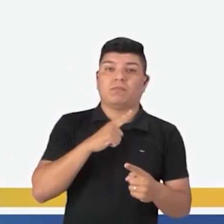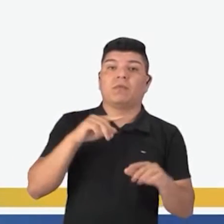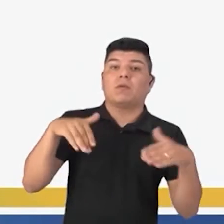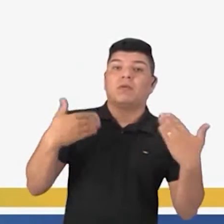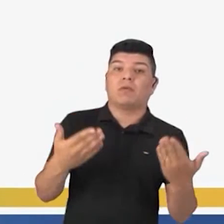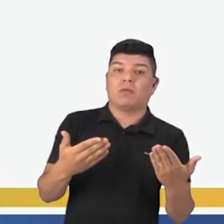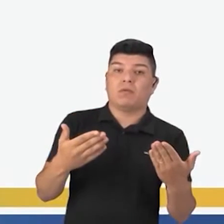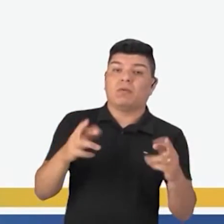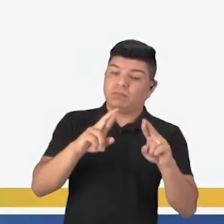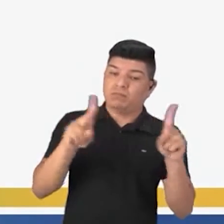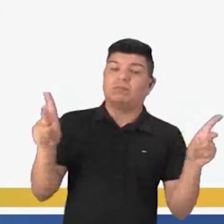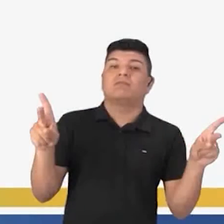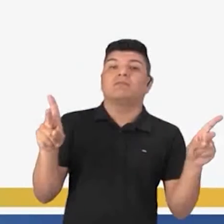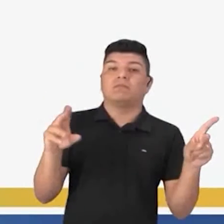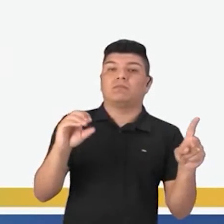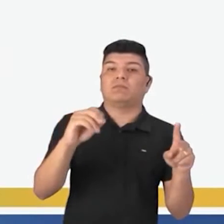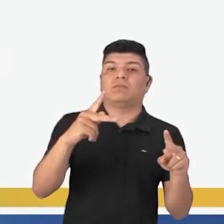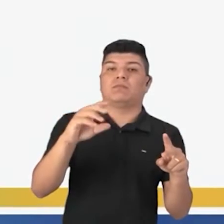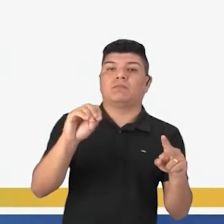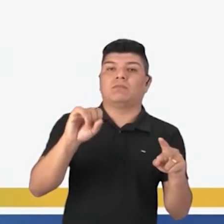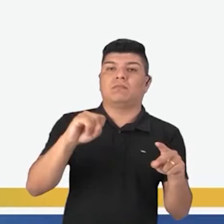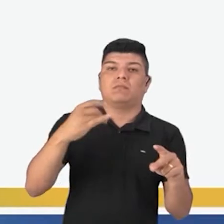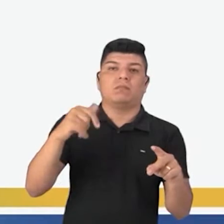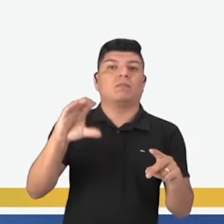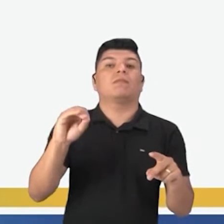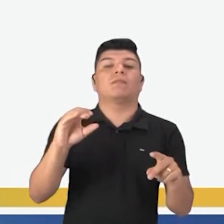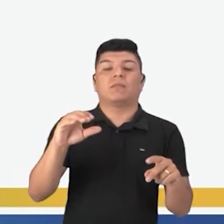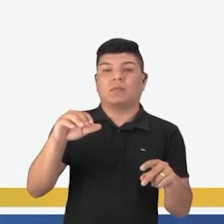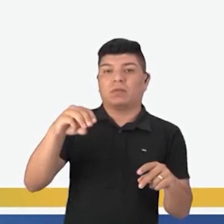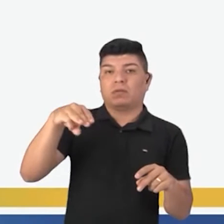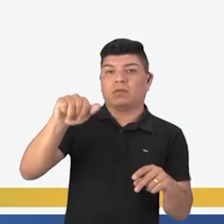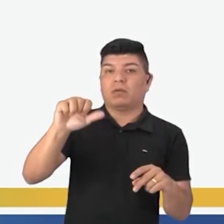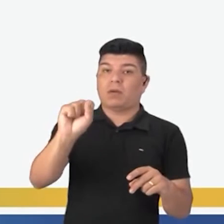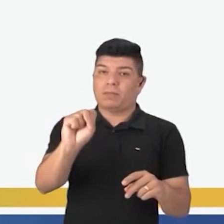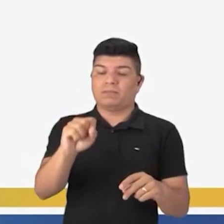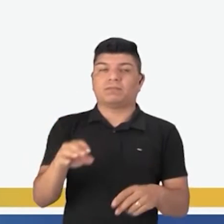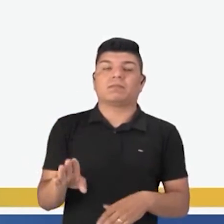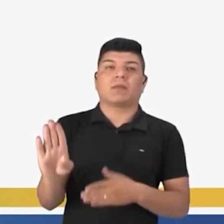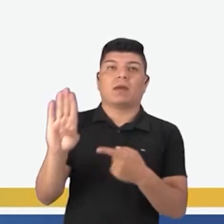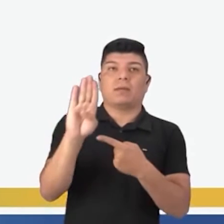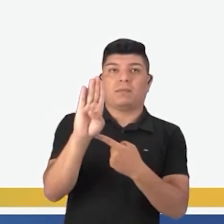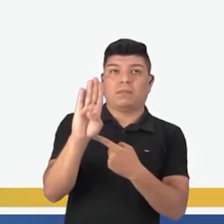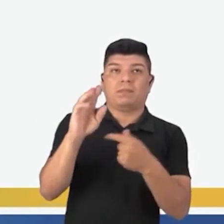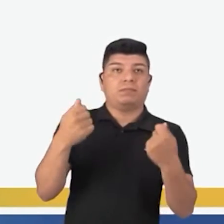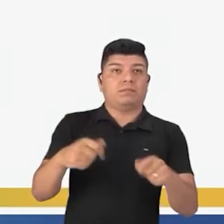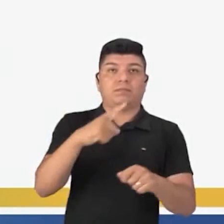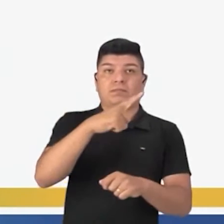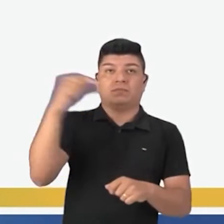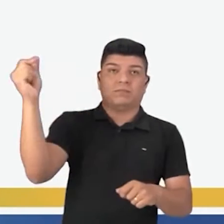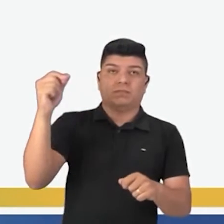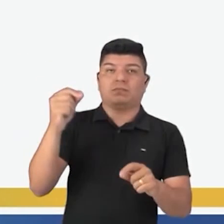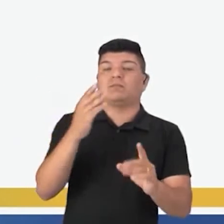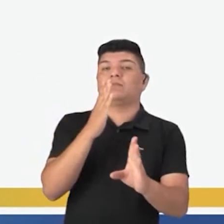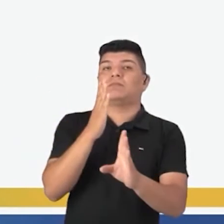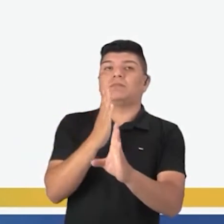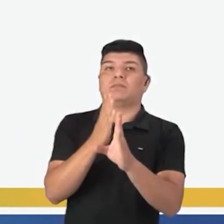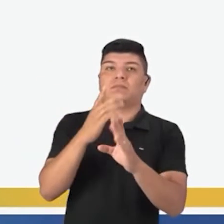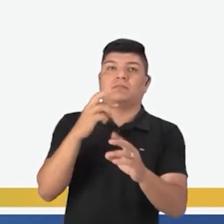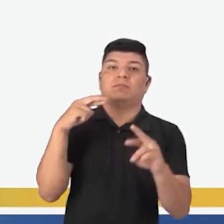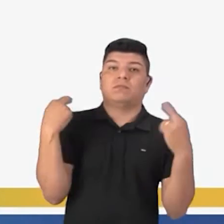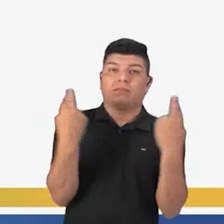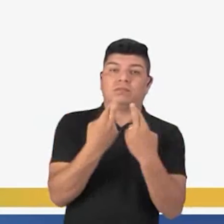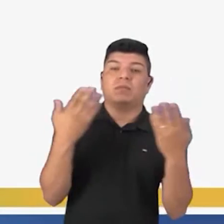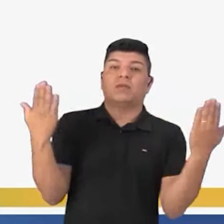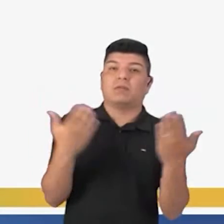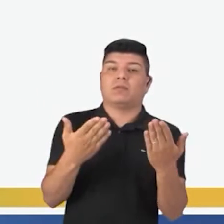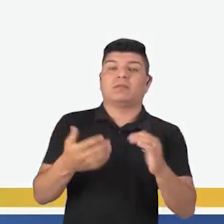operador de oposição. Mas. B. Preciso sair, pois tem uma